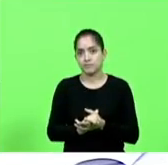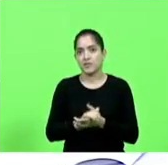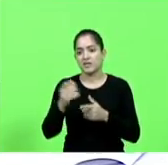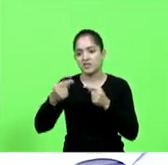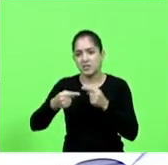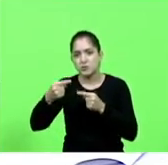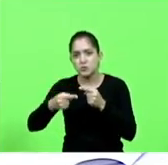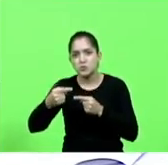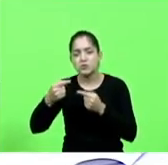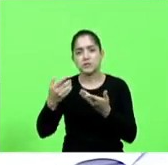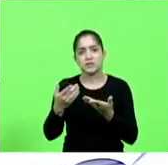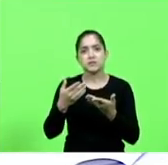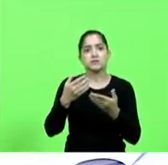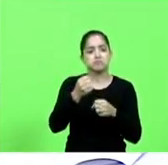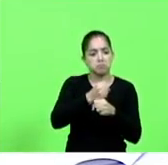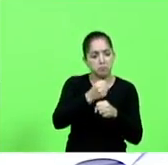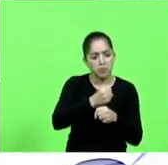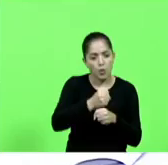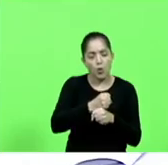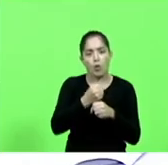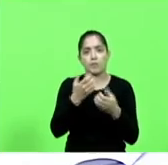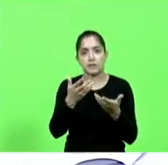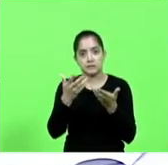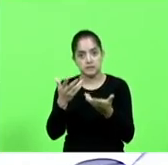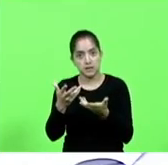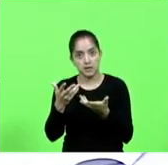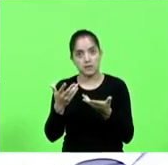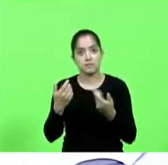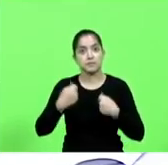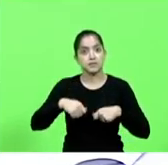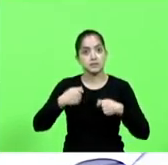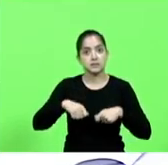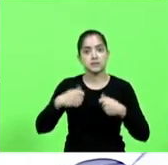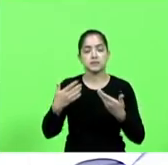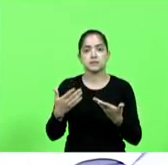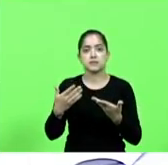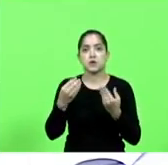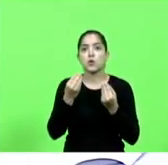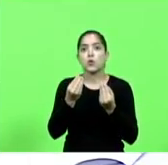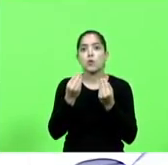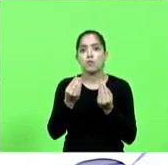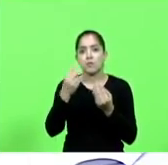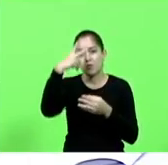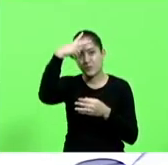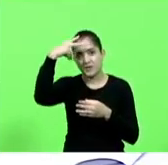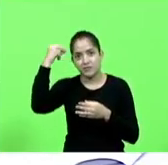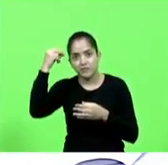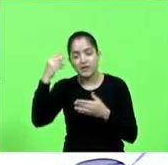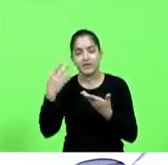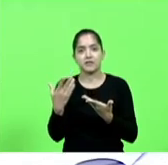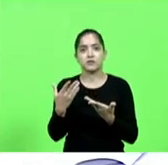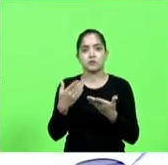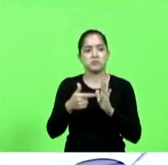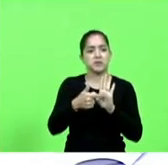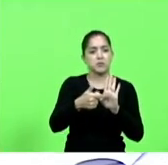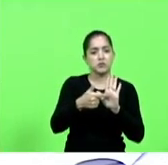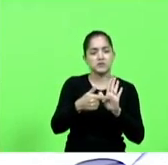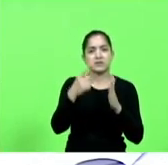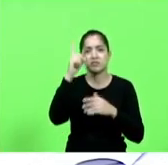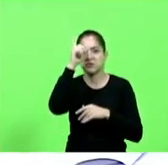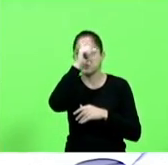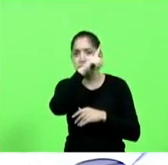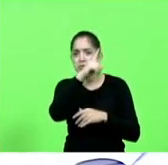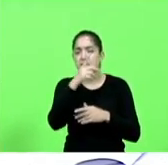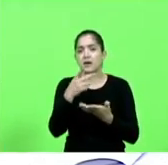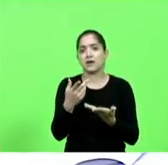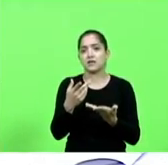ainda querem fazer obras, querem dinheiro para fazer suas obras, como em sã consciência um prefeito ia infundir dificuldade ao governo,